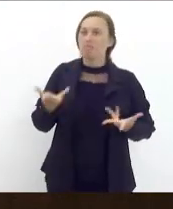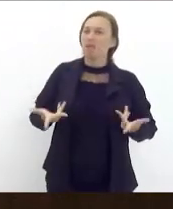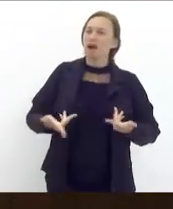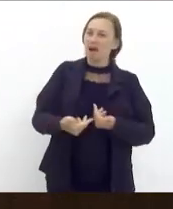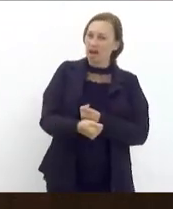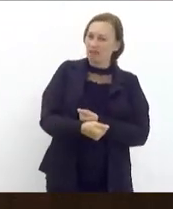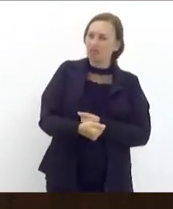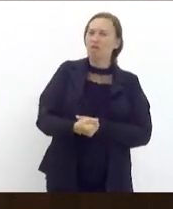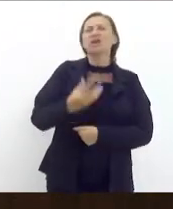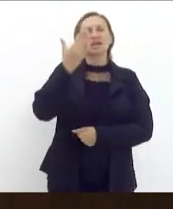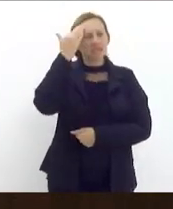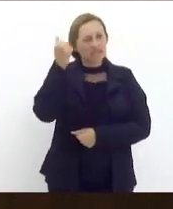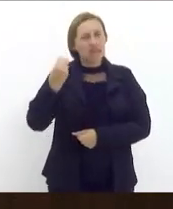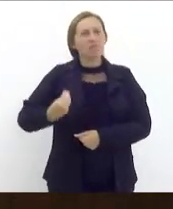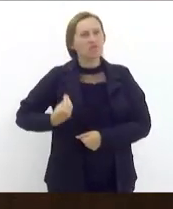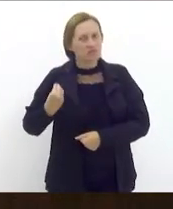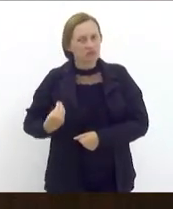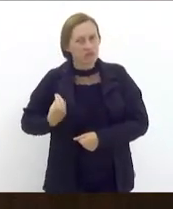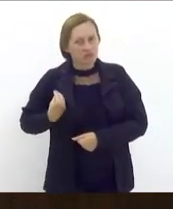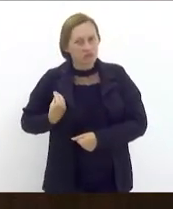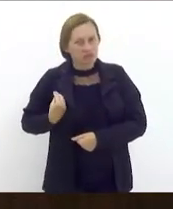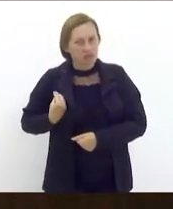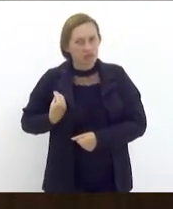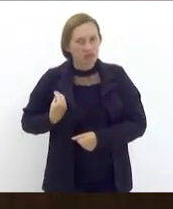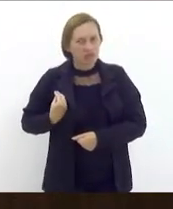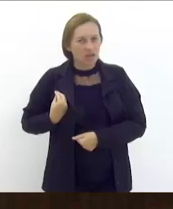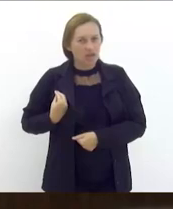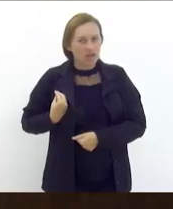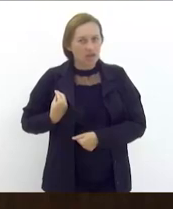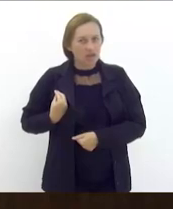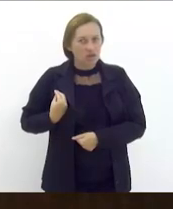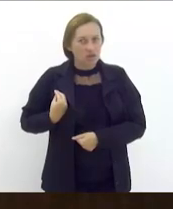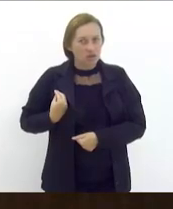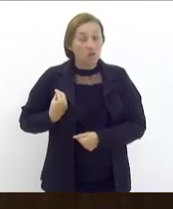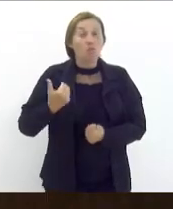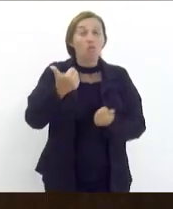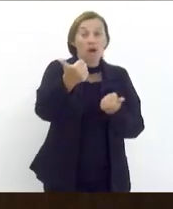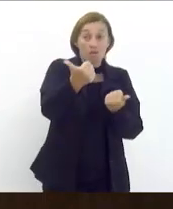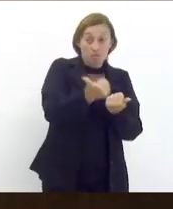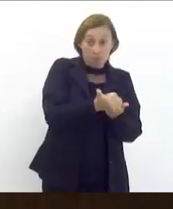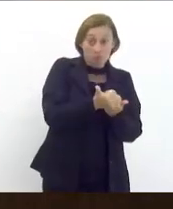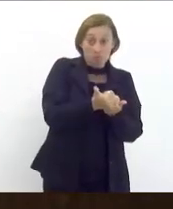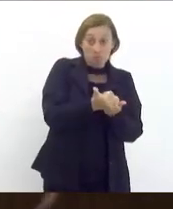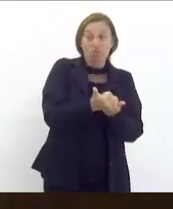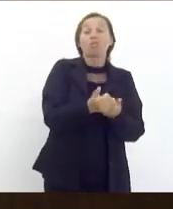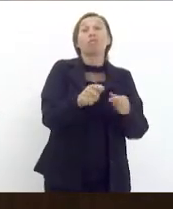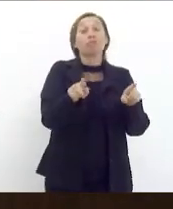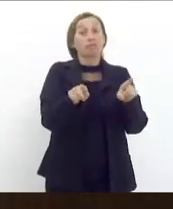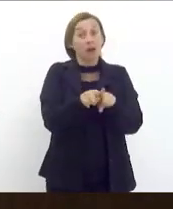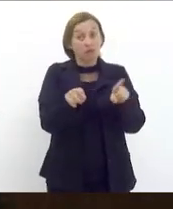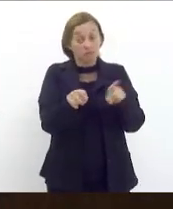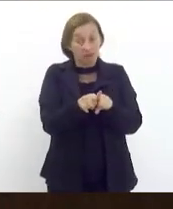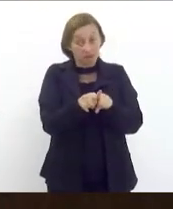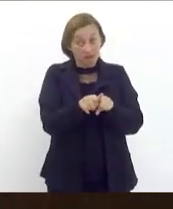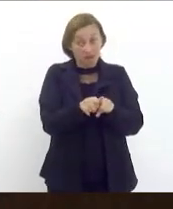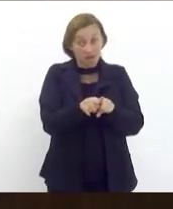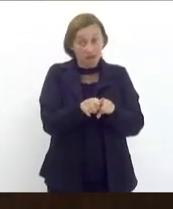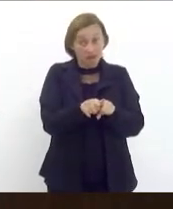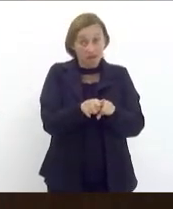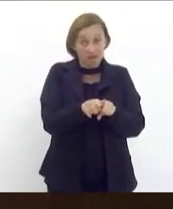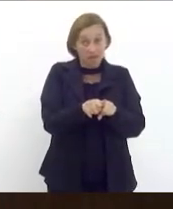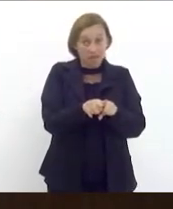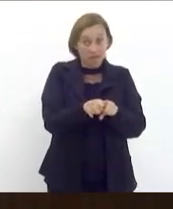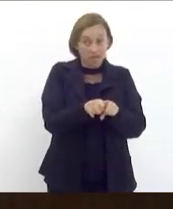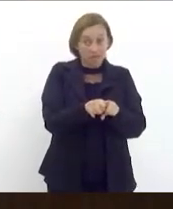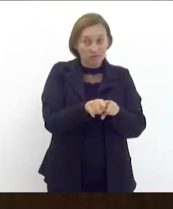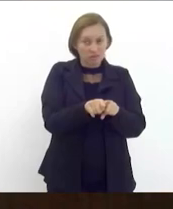saiba viver em conformidade com o apoio e também em conformidade com a